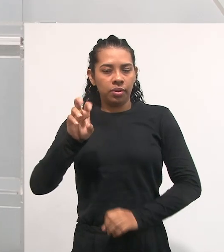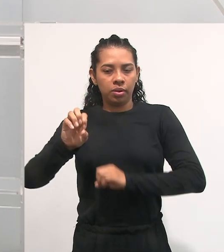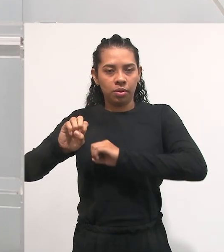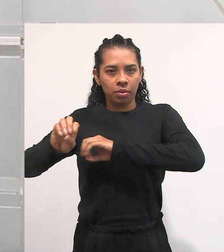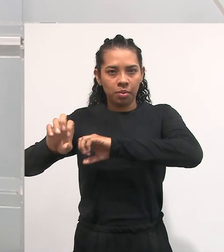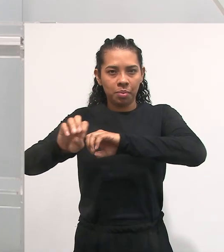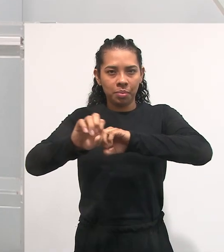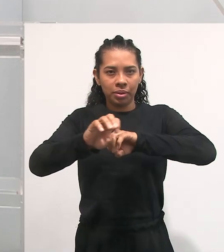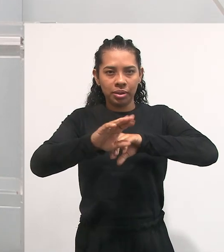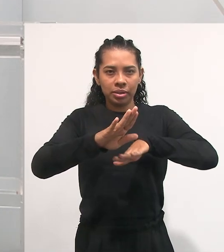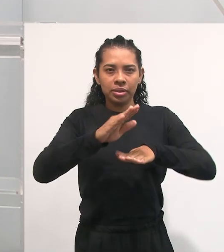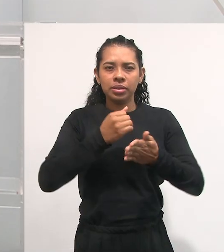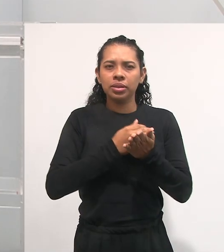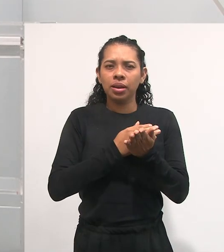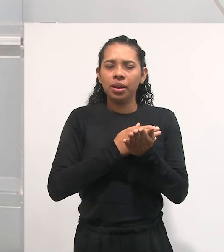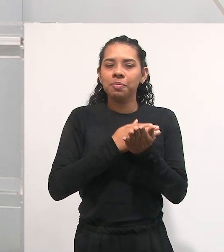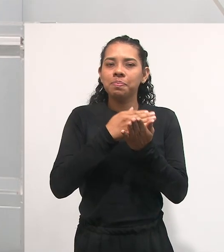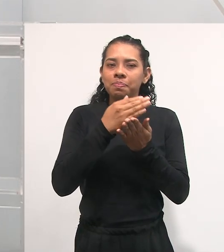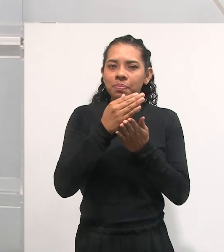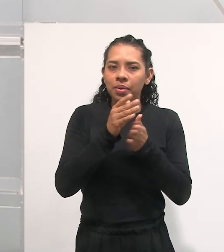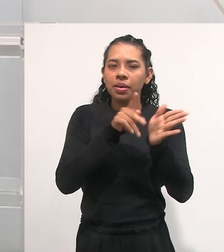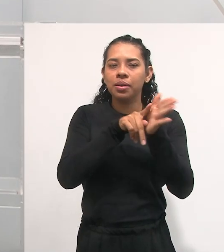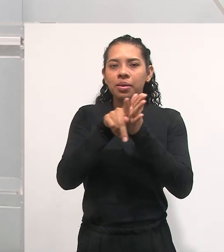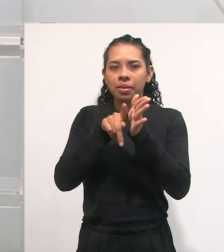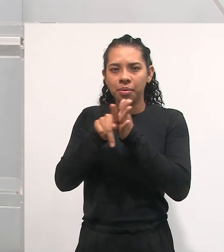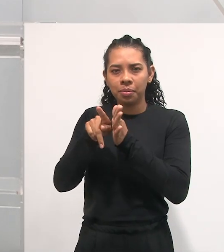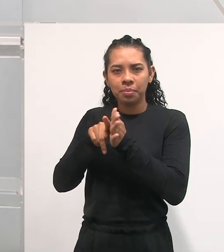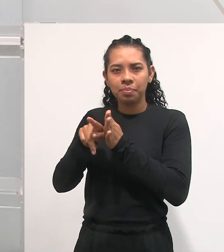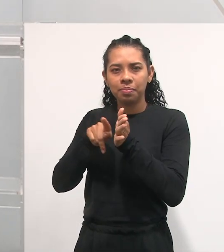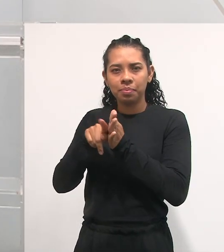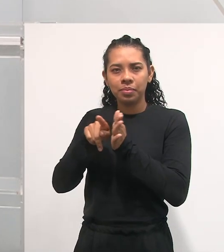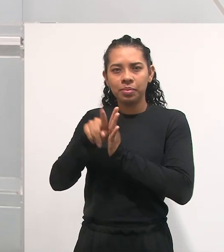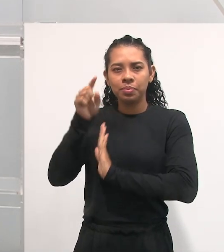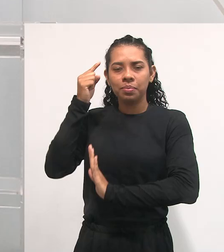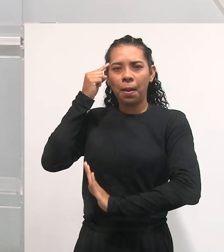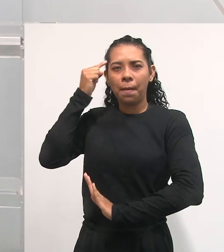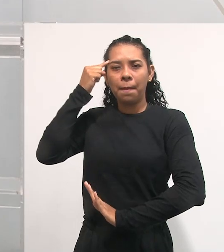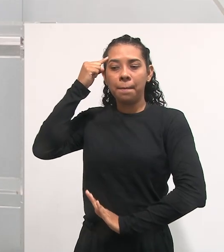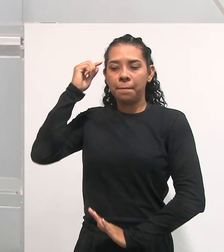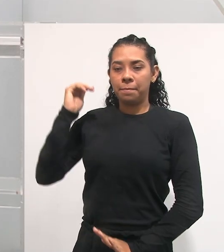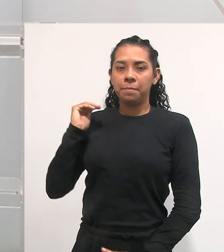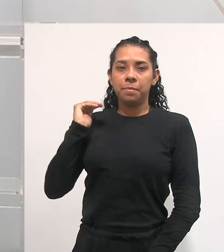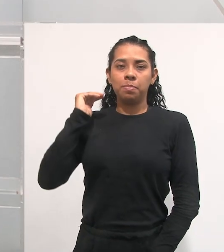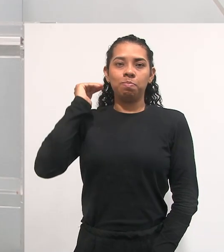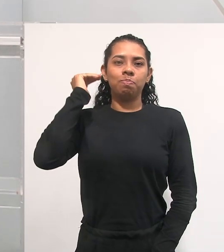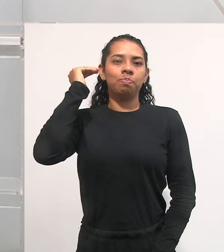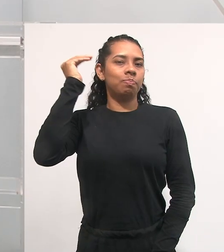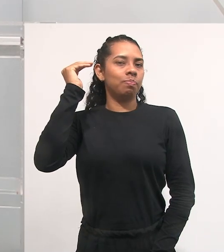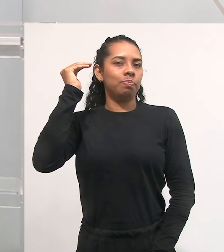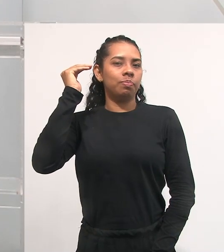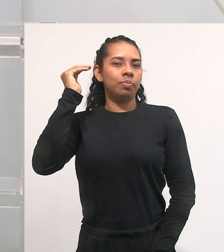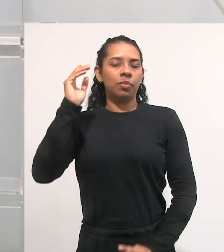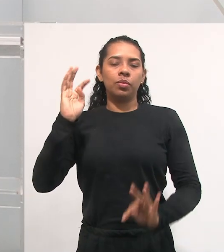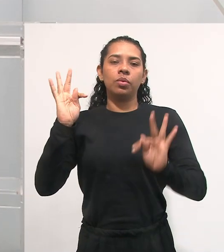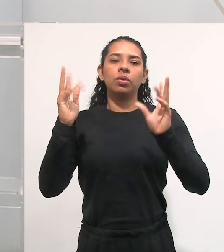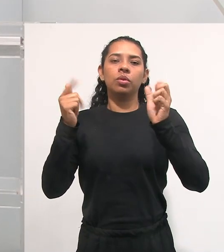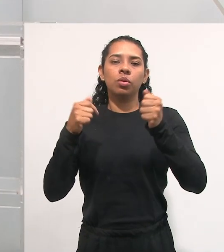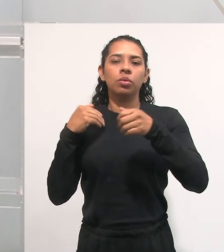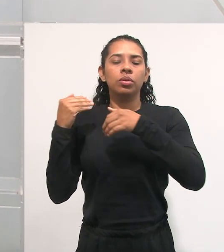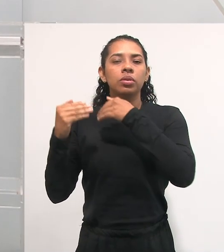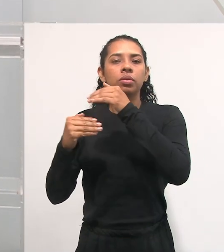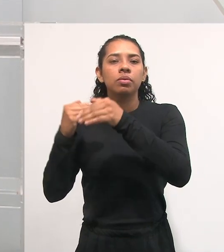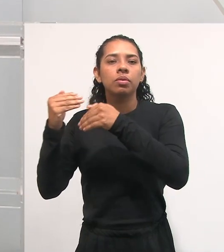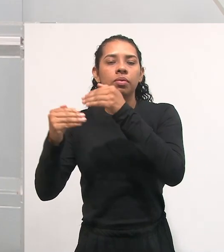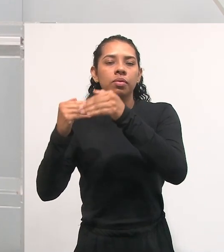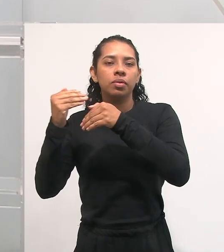tratar dos processos neurológicos, psicológicos superiores, e de todo o